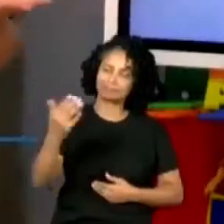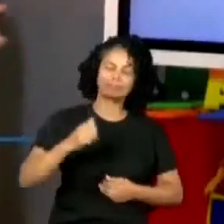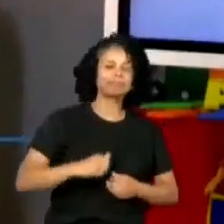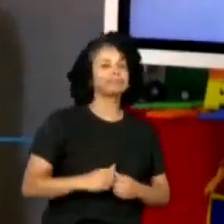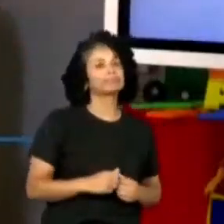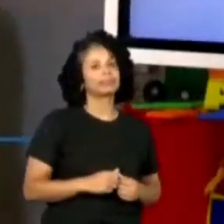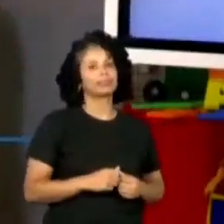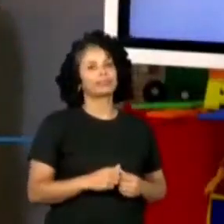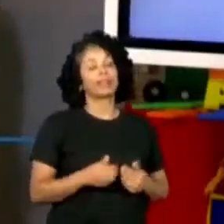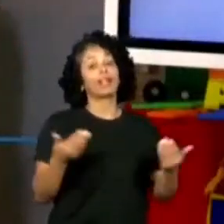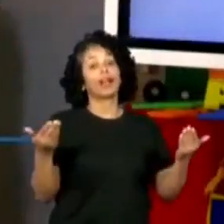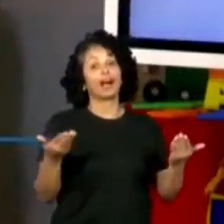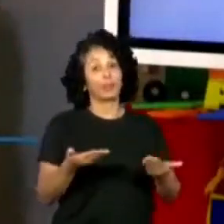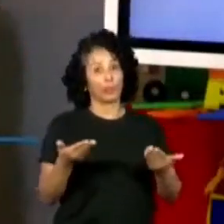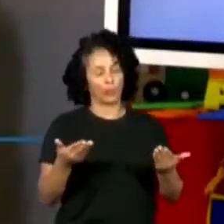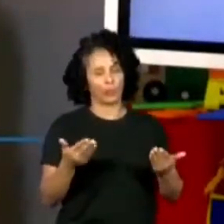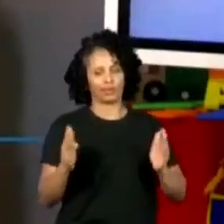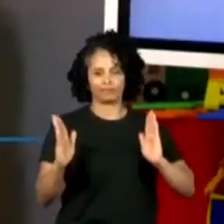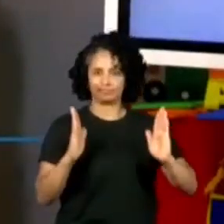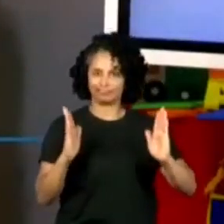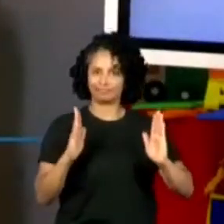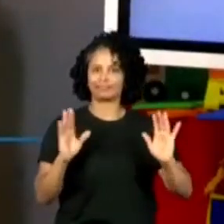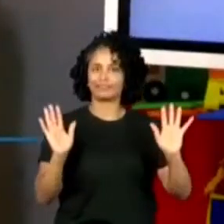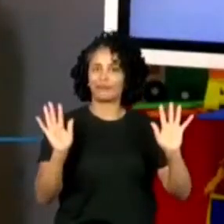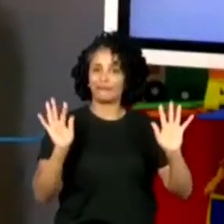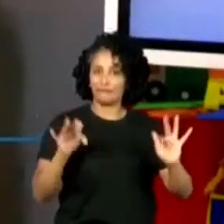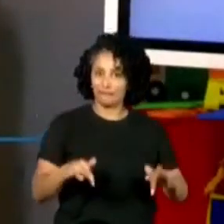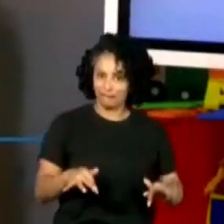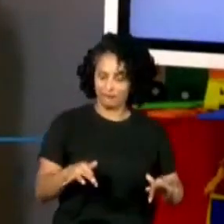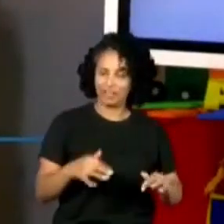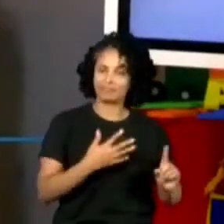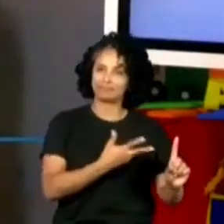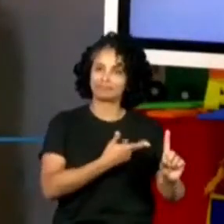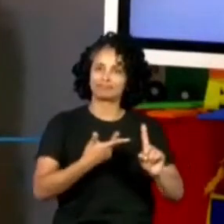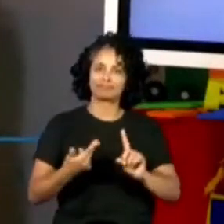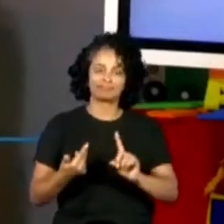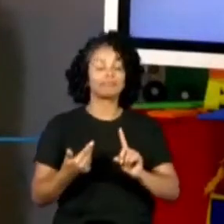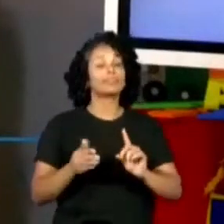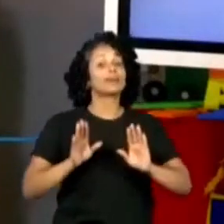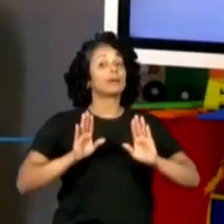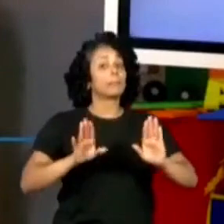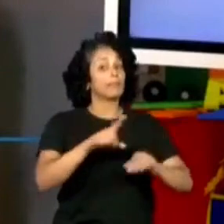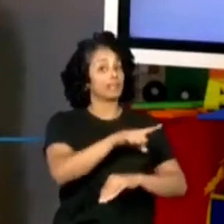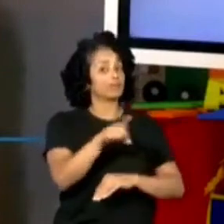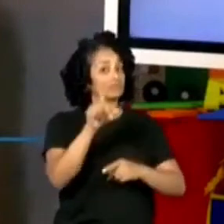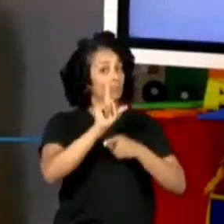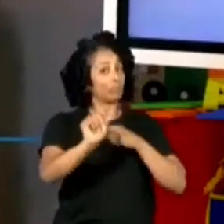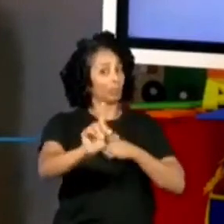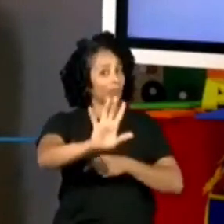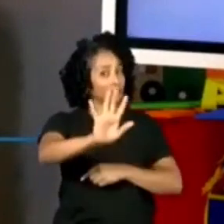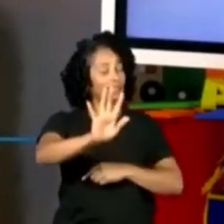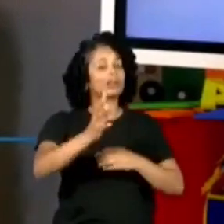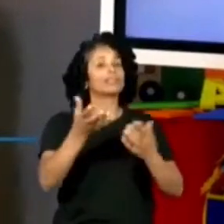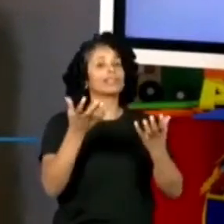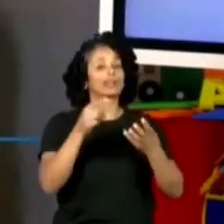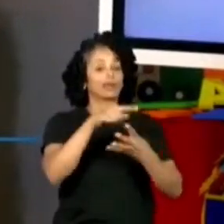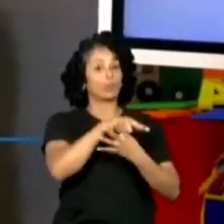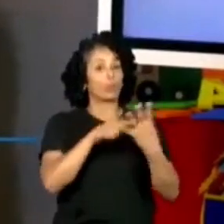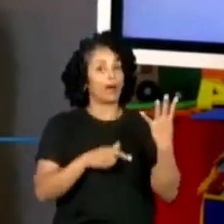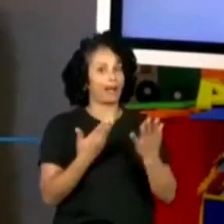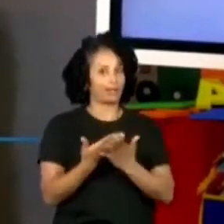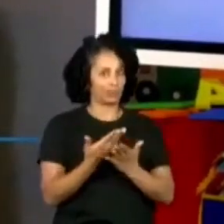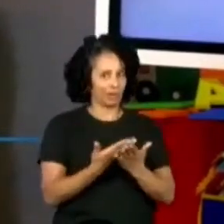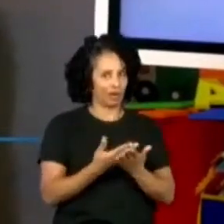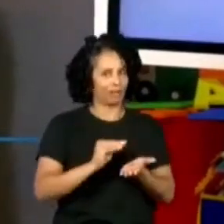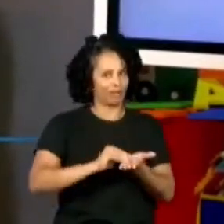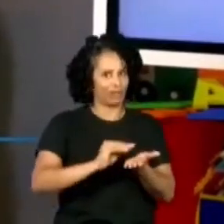para a gente ir encerrando nesse primeiro momento de acolhimento, mas não saiam daí, a gente ainda vai ter mais quatro aulas, certo? Então,